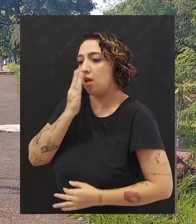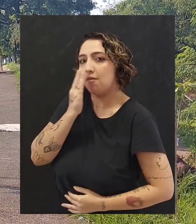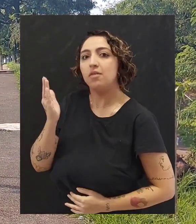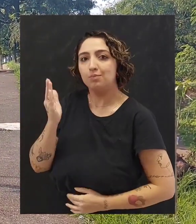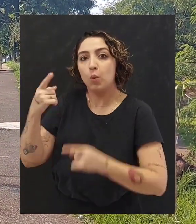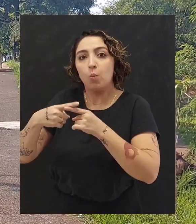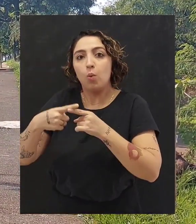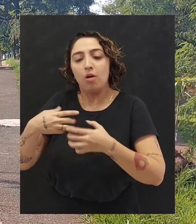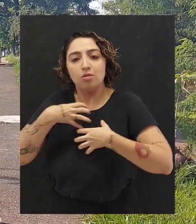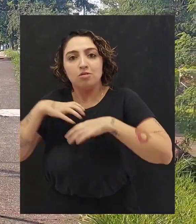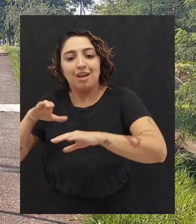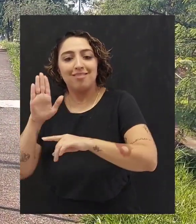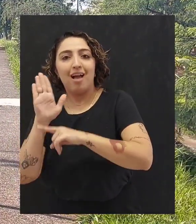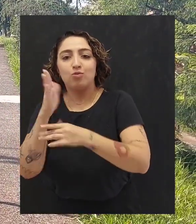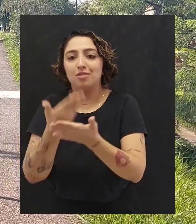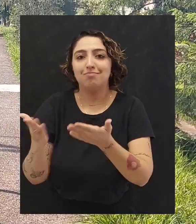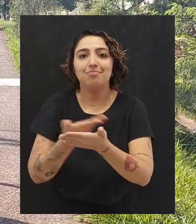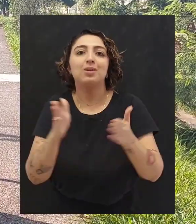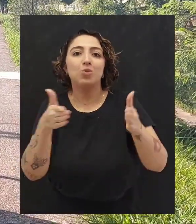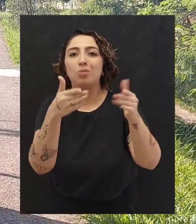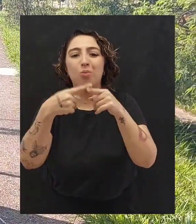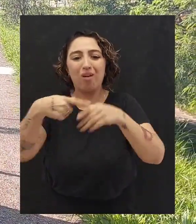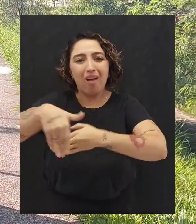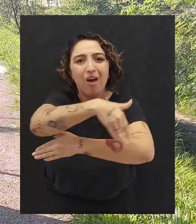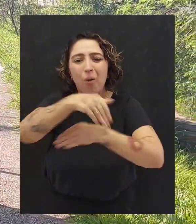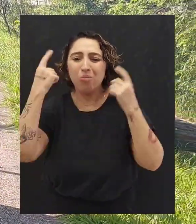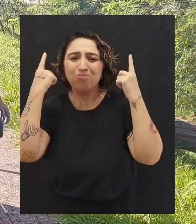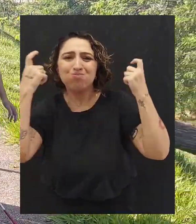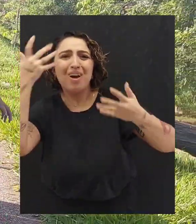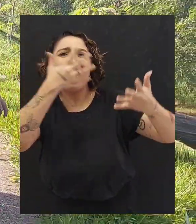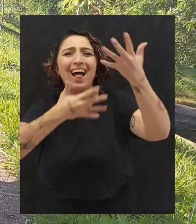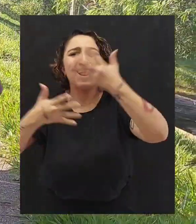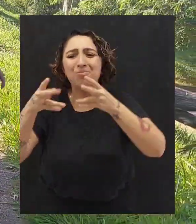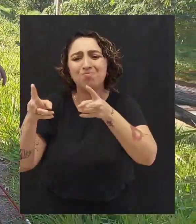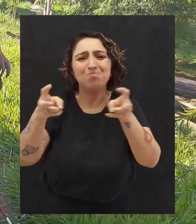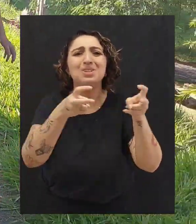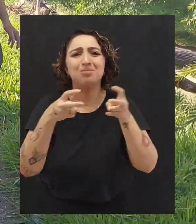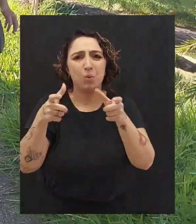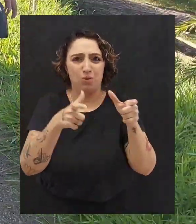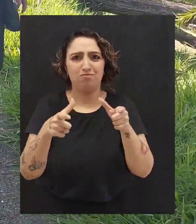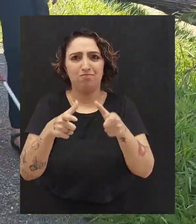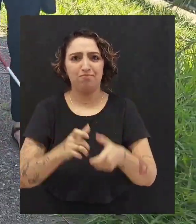Dessa forma, você irá ajudá-lo a não se perder, porque o barulho da rua pode atrapalhar a sua percepção do espaço.